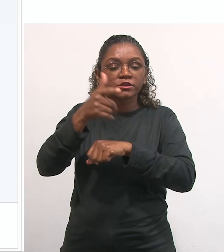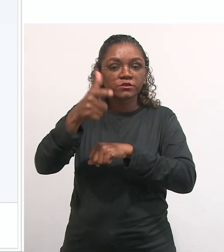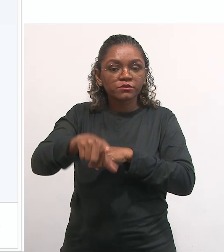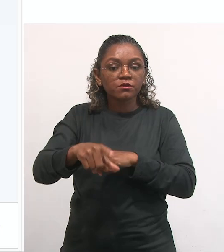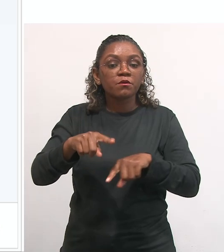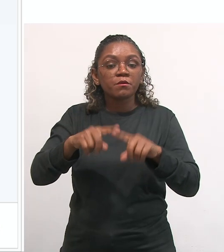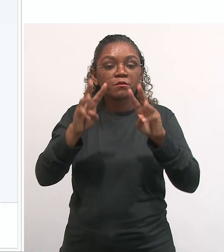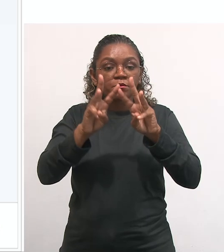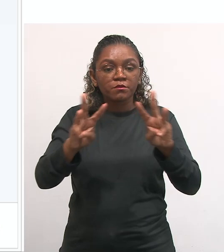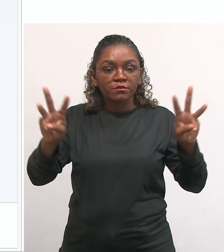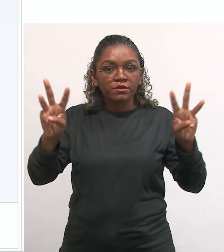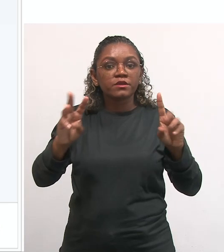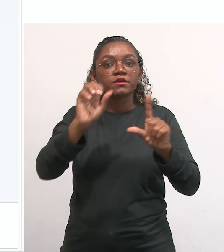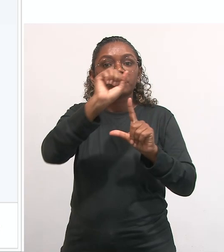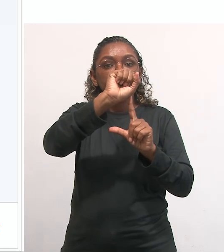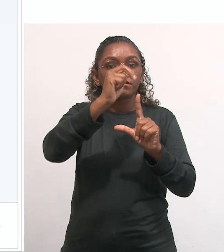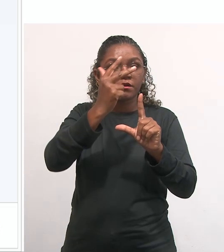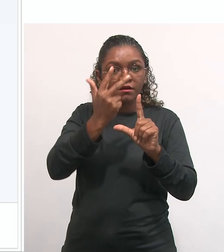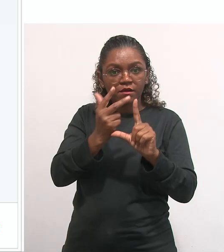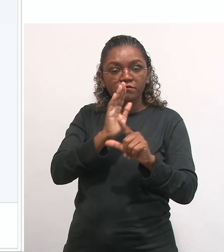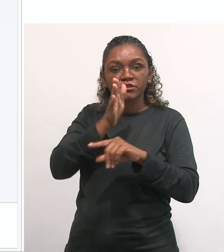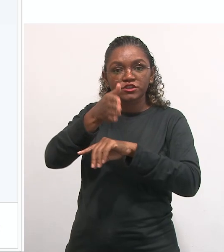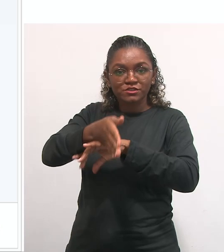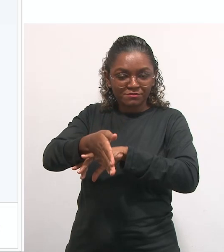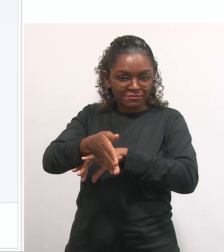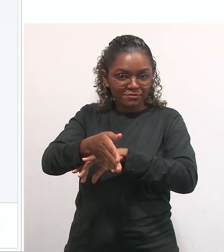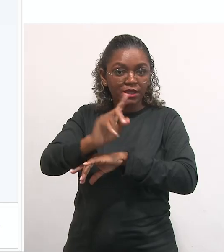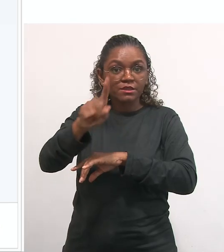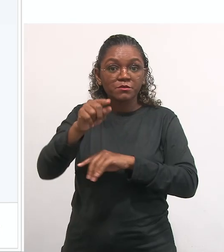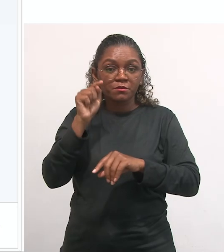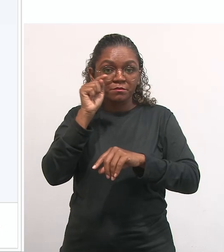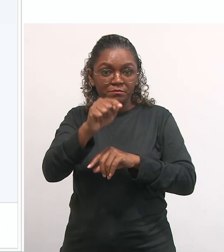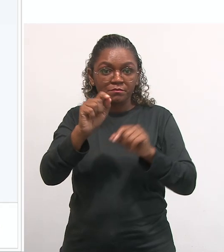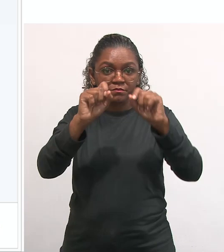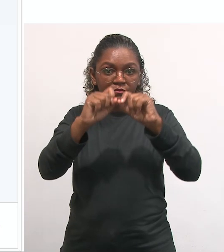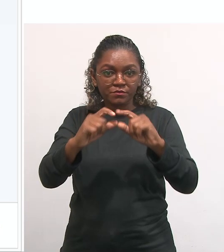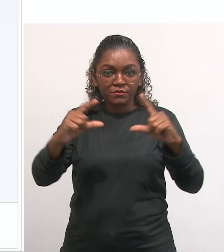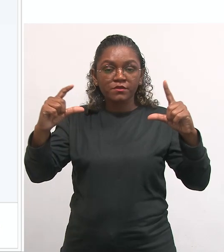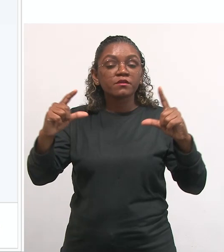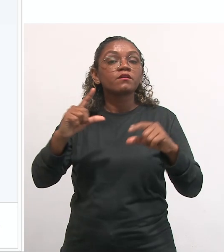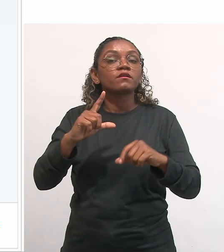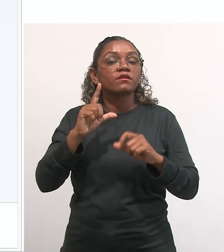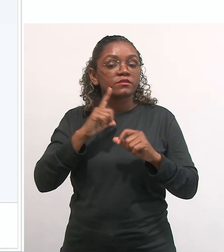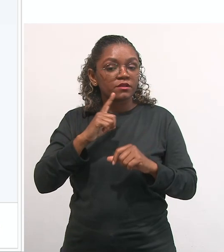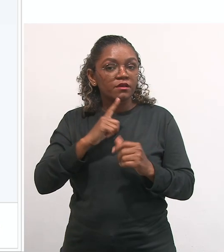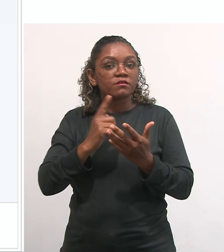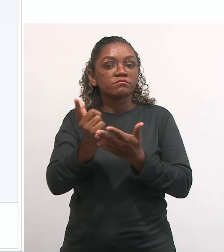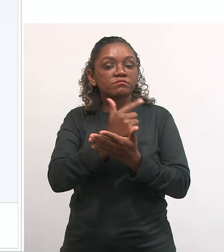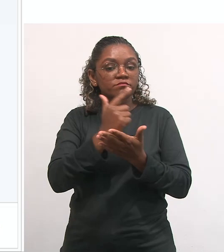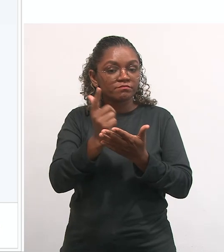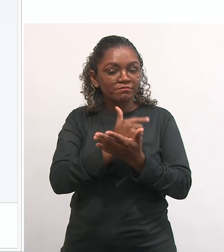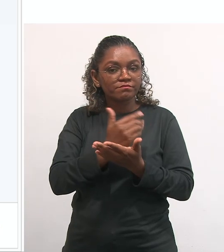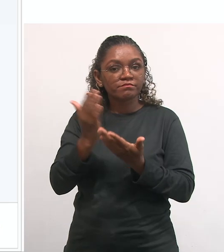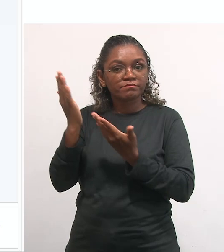os links que estão no ambiente virtual direcionam para a literatura que nós estamos tratando aqui, mas